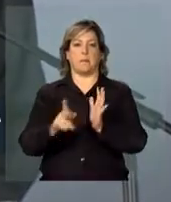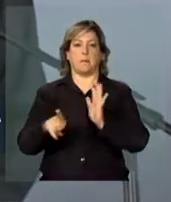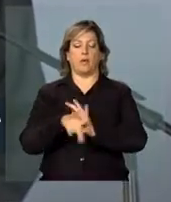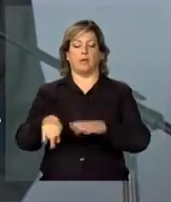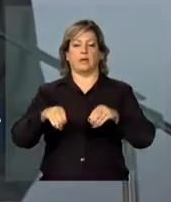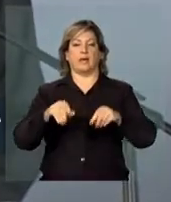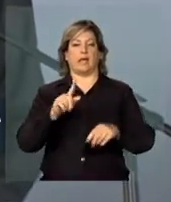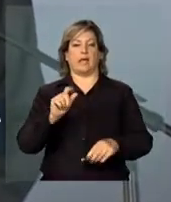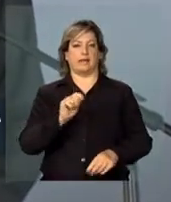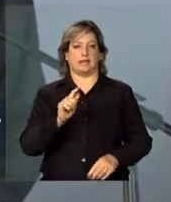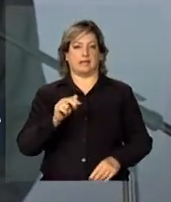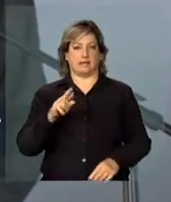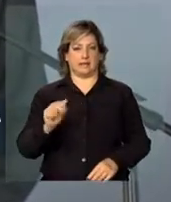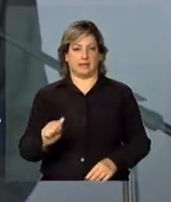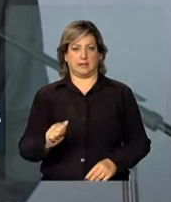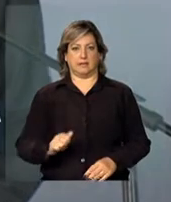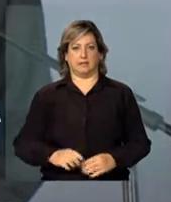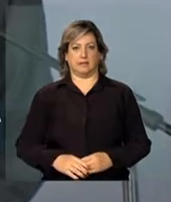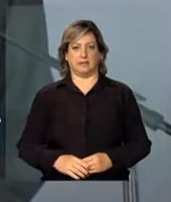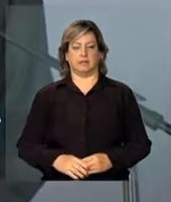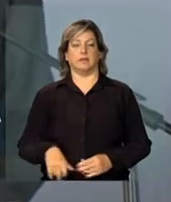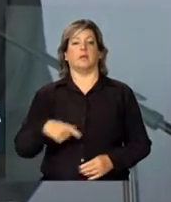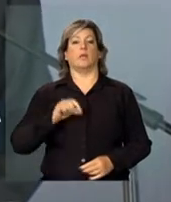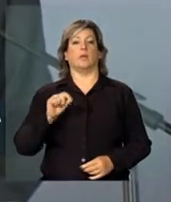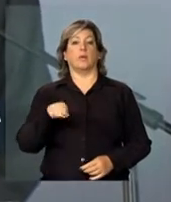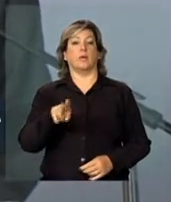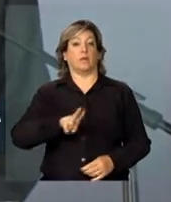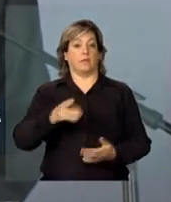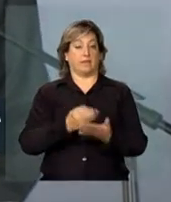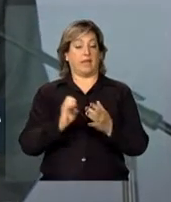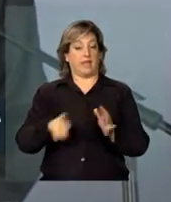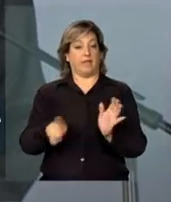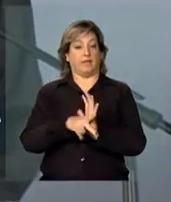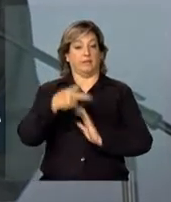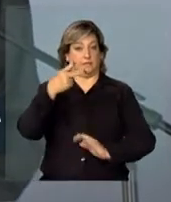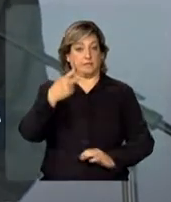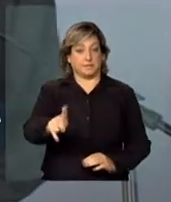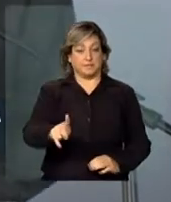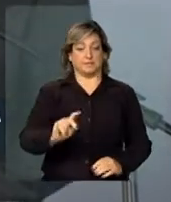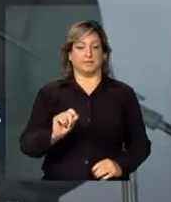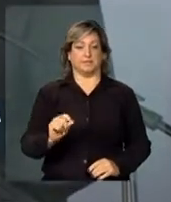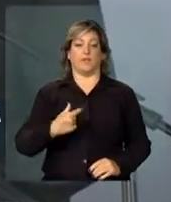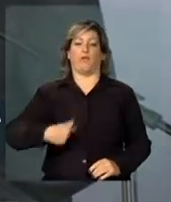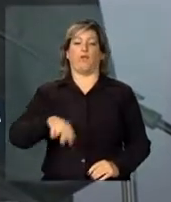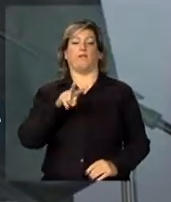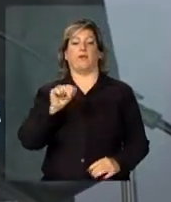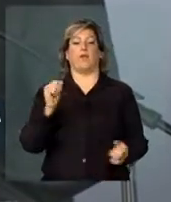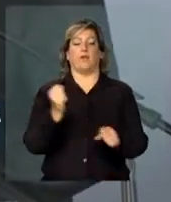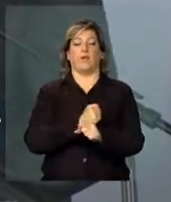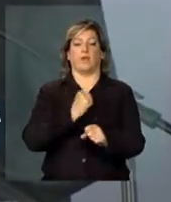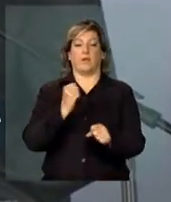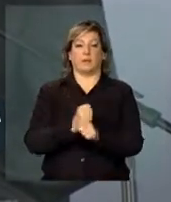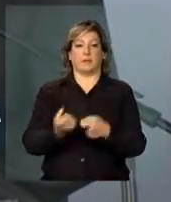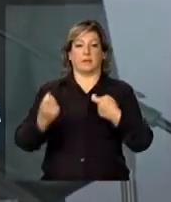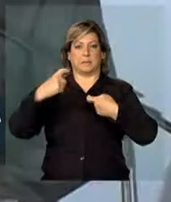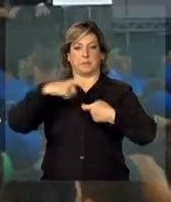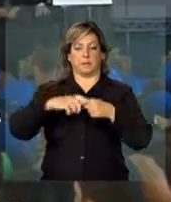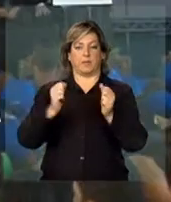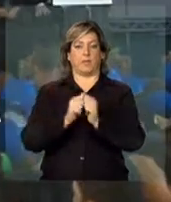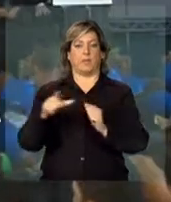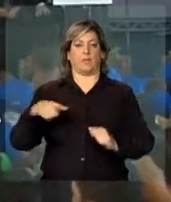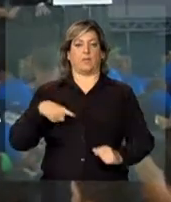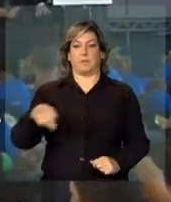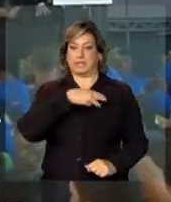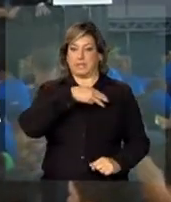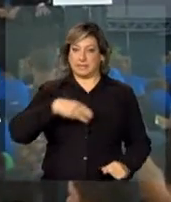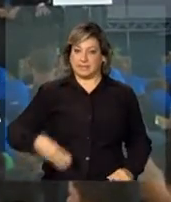significa dizer que agora a universidade é de vocês. Nós vamos construir em parceria com o ministro Mercadante